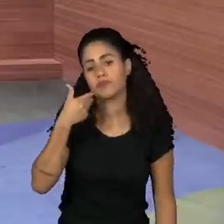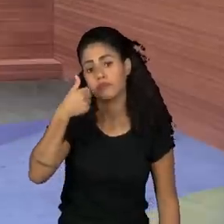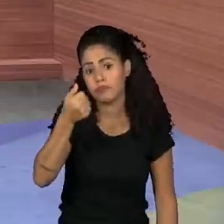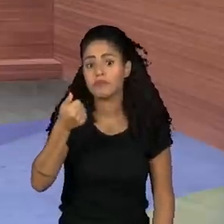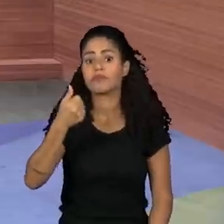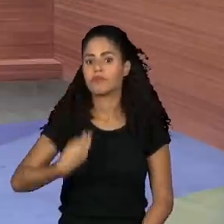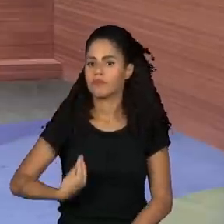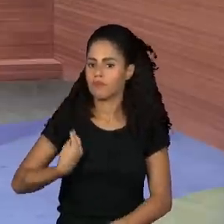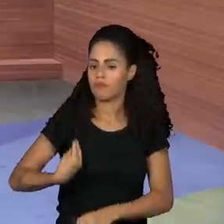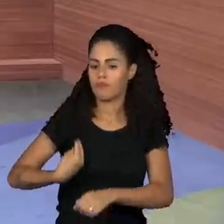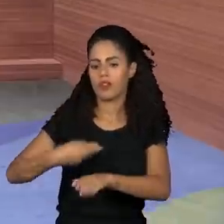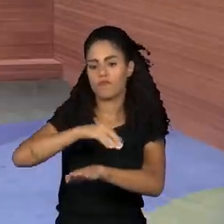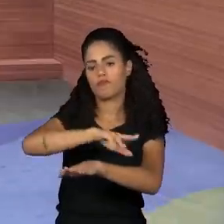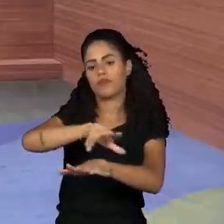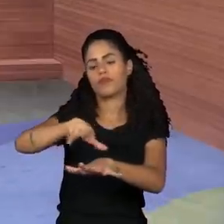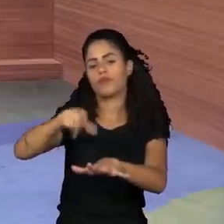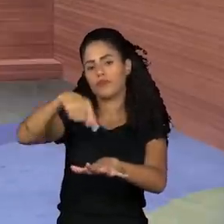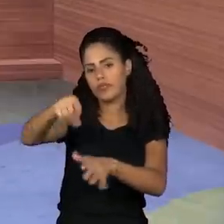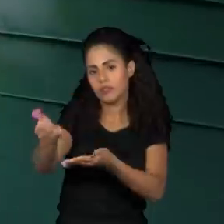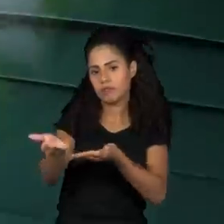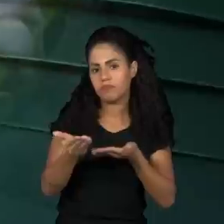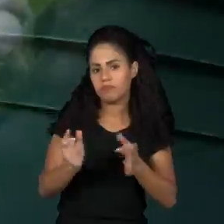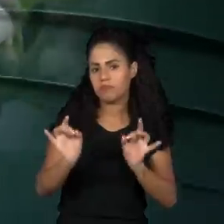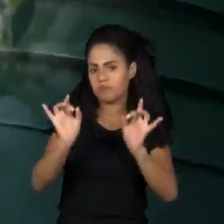Você é o nosso convidado especial.